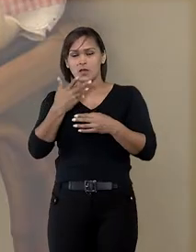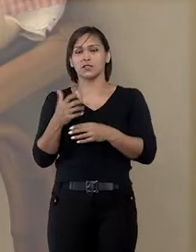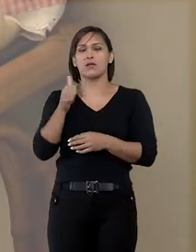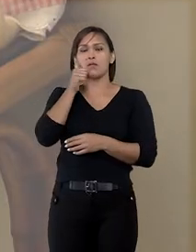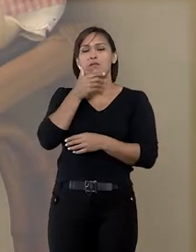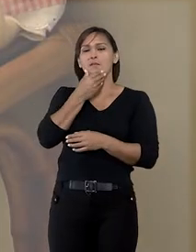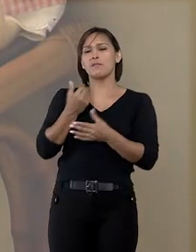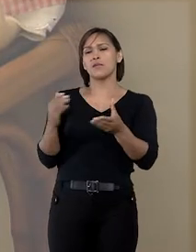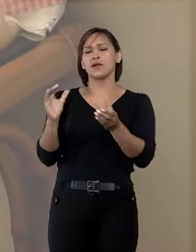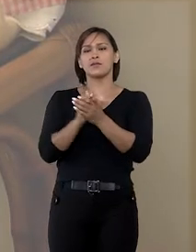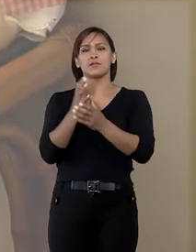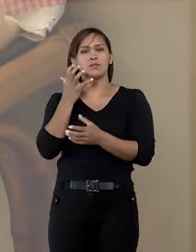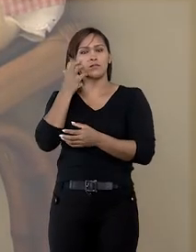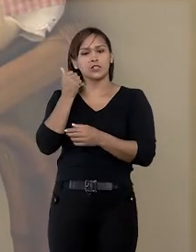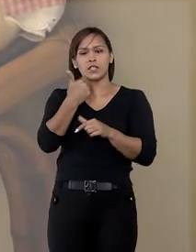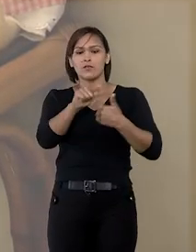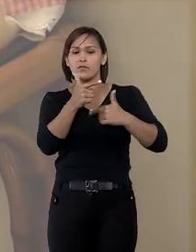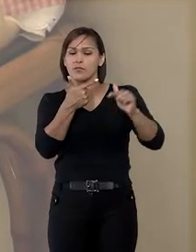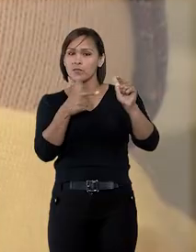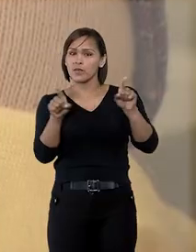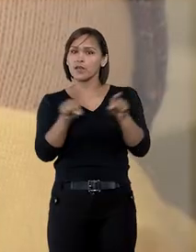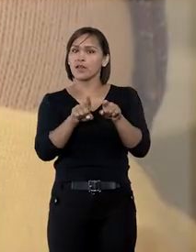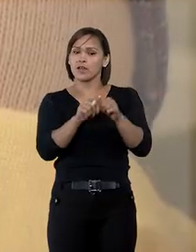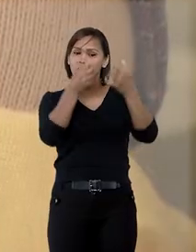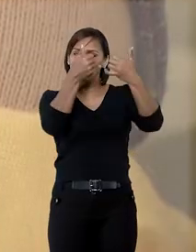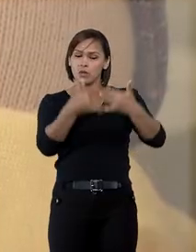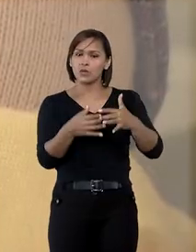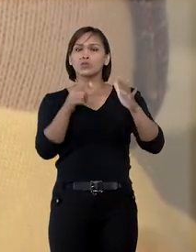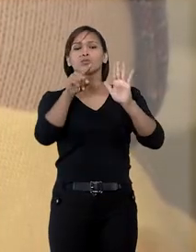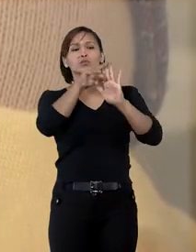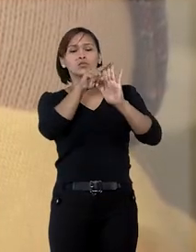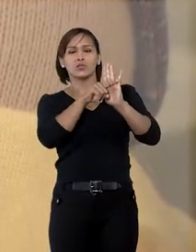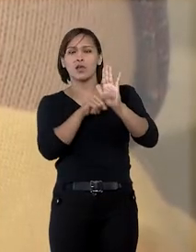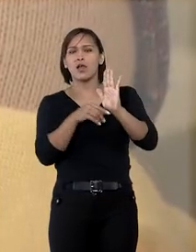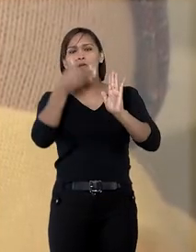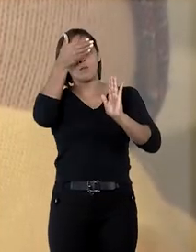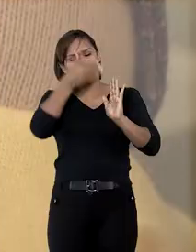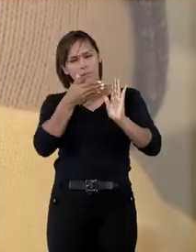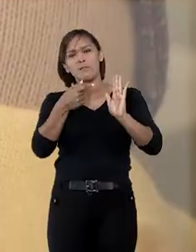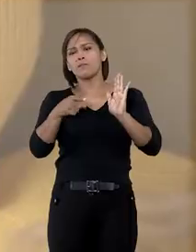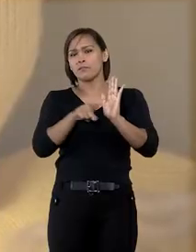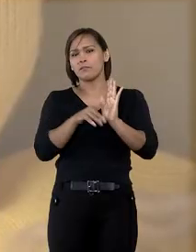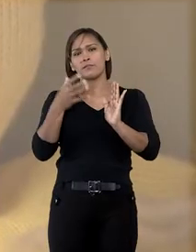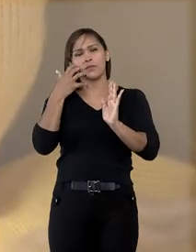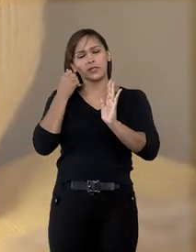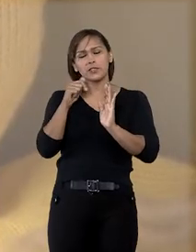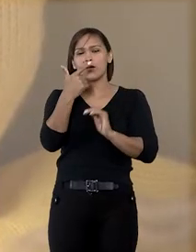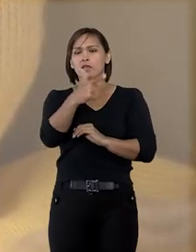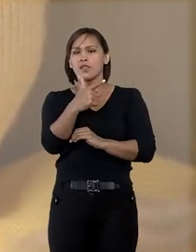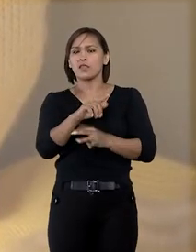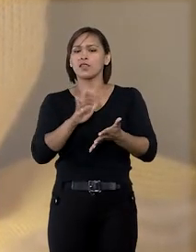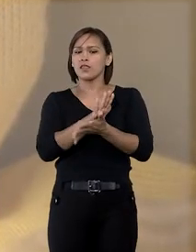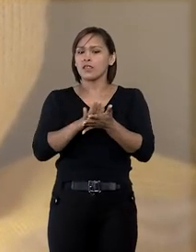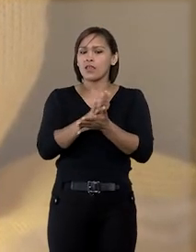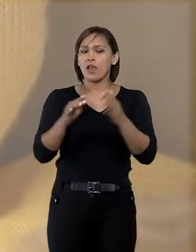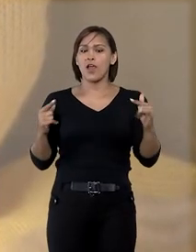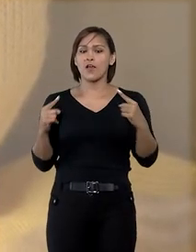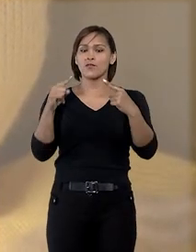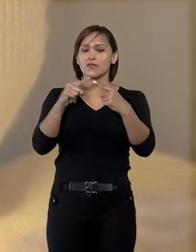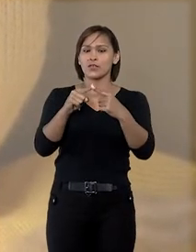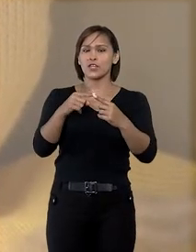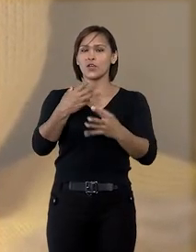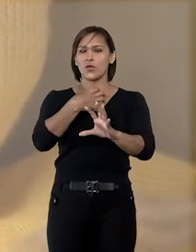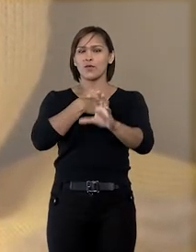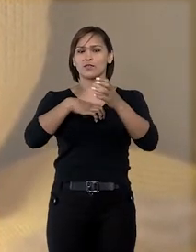os adotantes alegaram, entre outros pontos, que a revogação da adoção seria possível quando inexistente qualquer vínculo